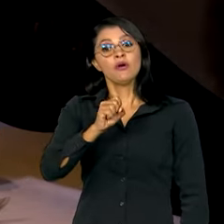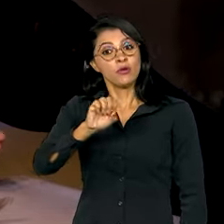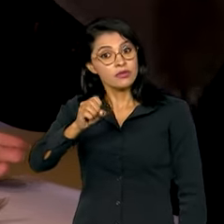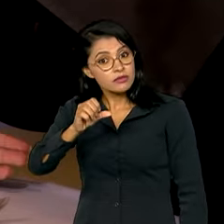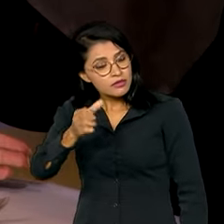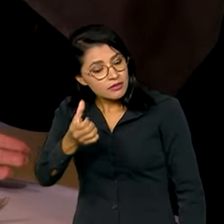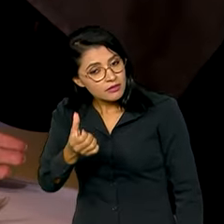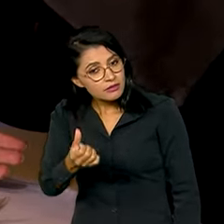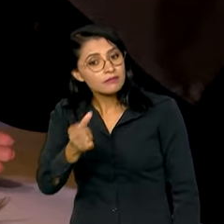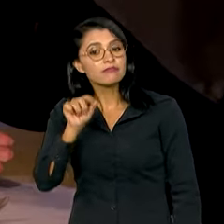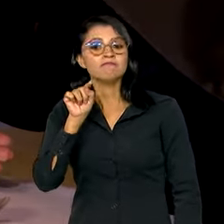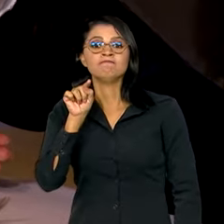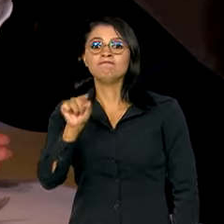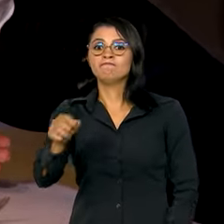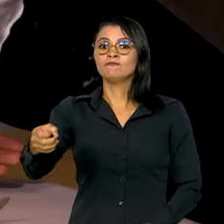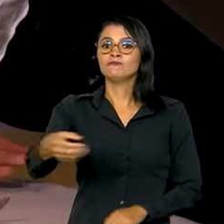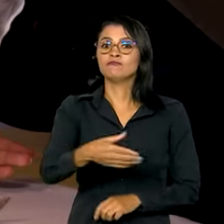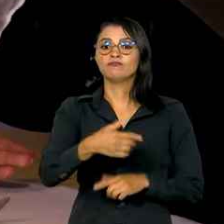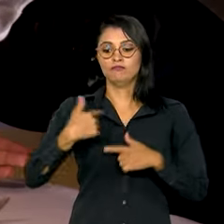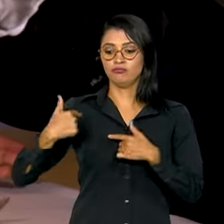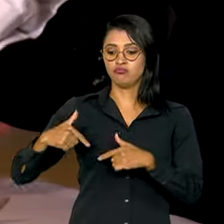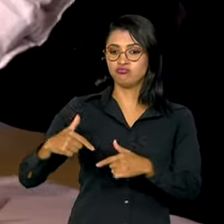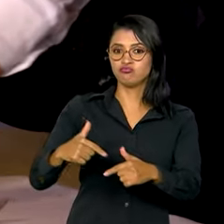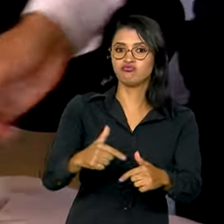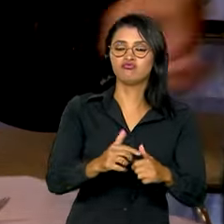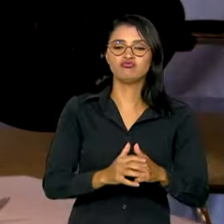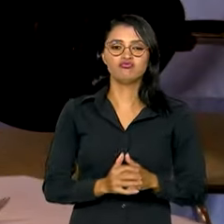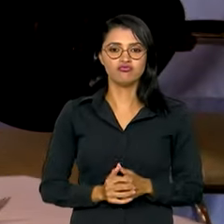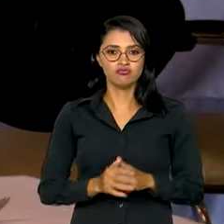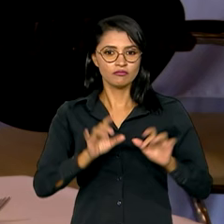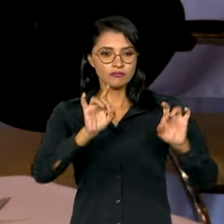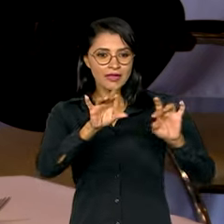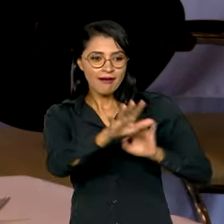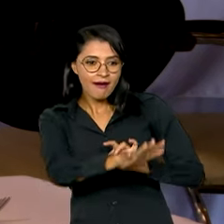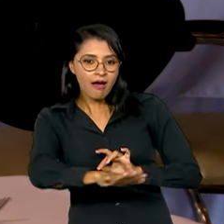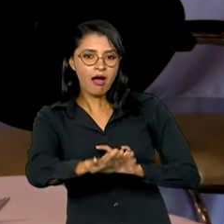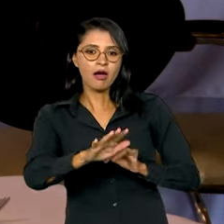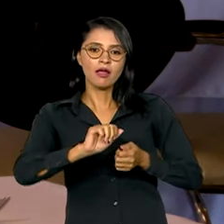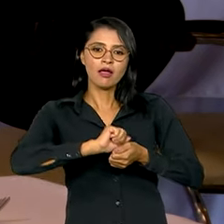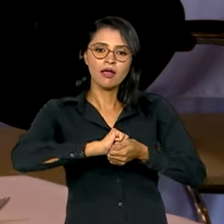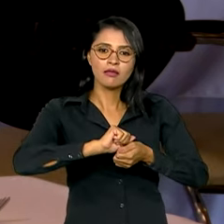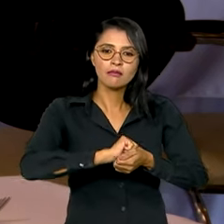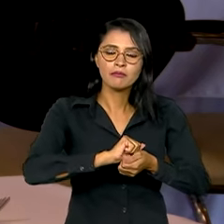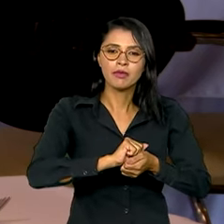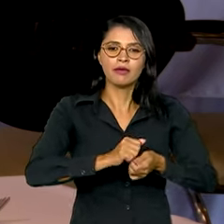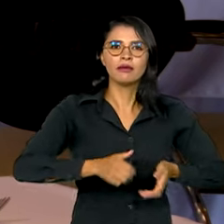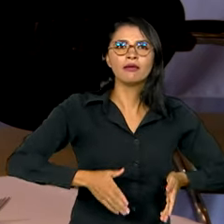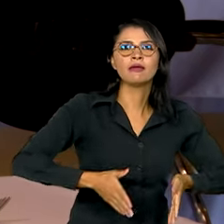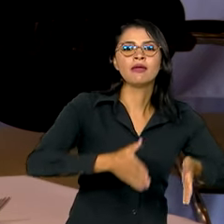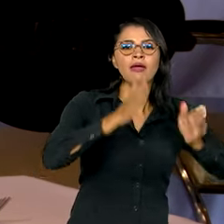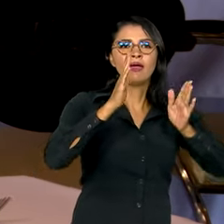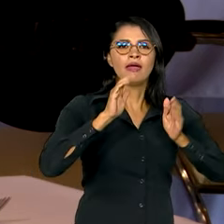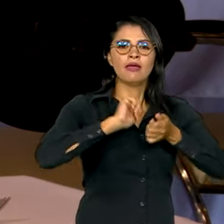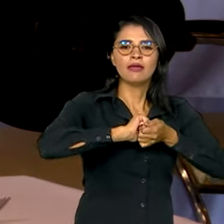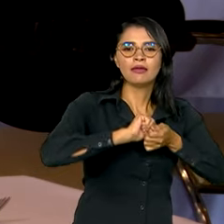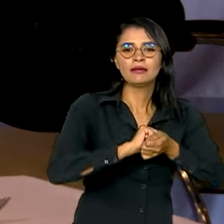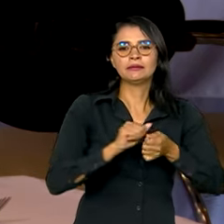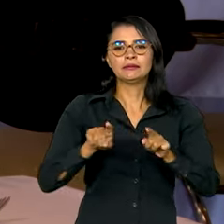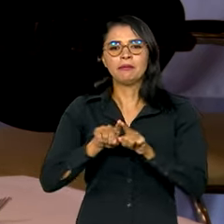mil novos postos de trabalho. Destaque para a área de limpeza em prédios, também de